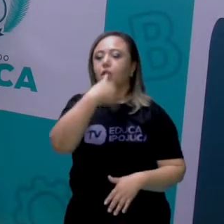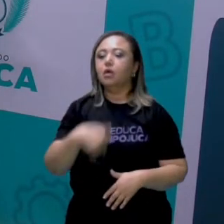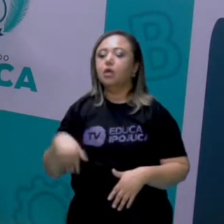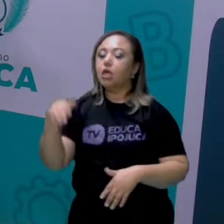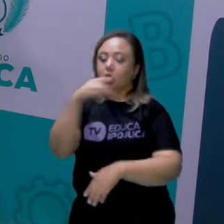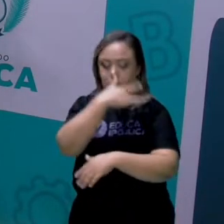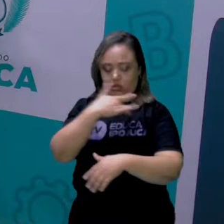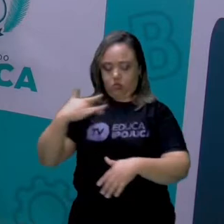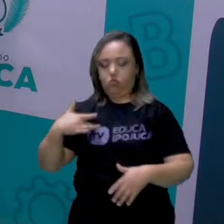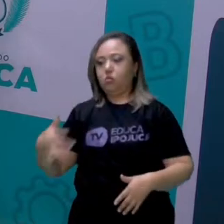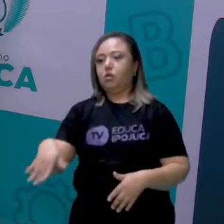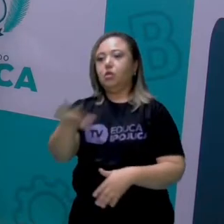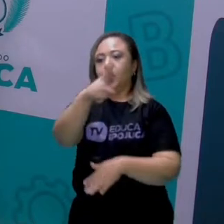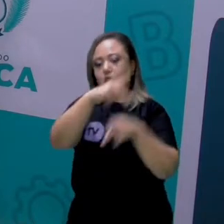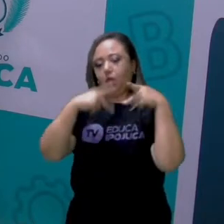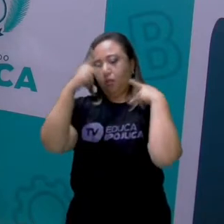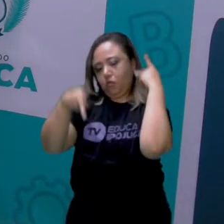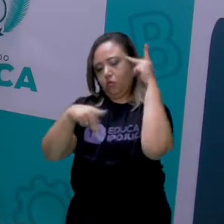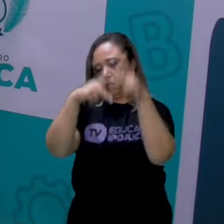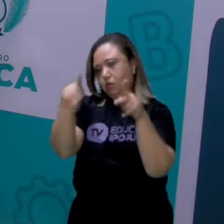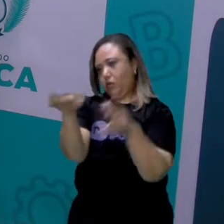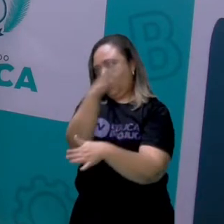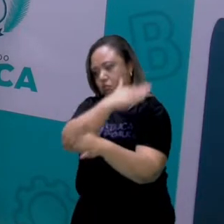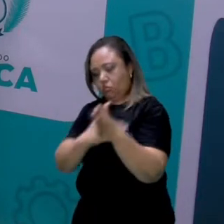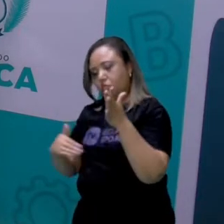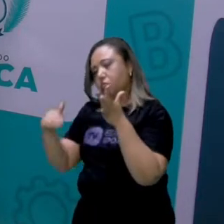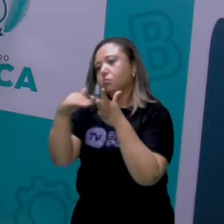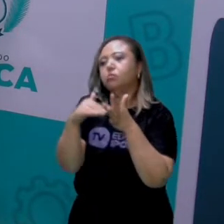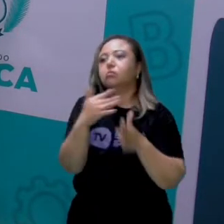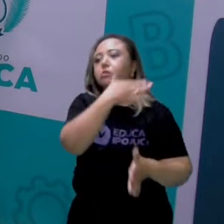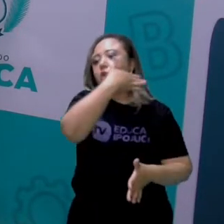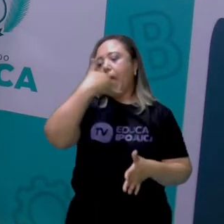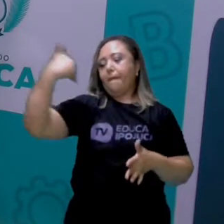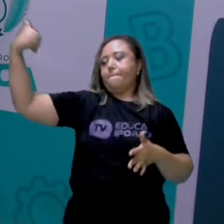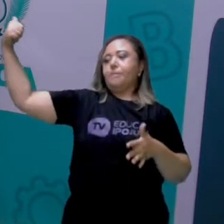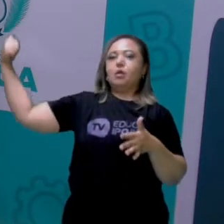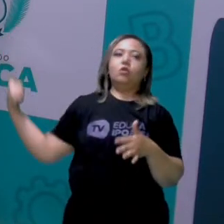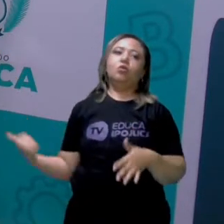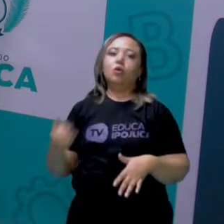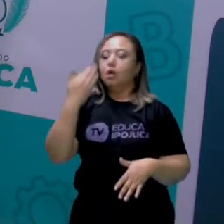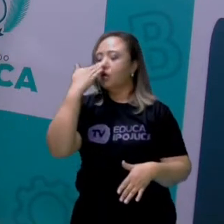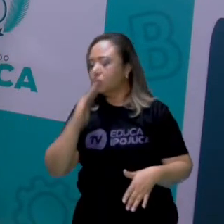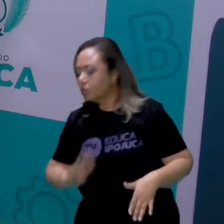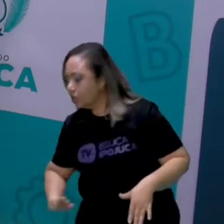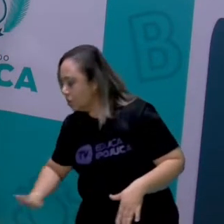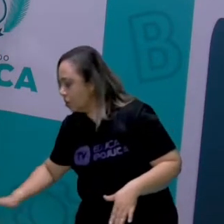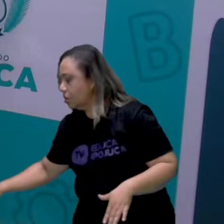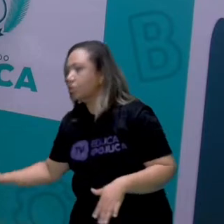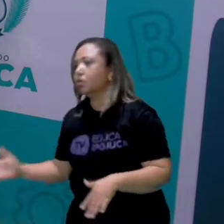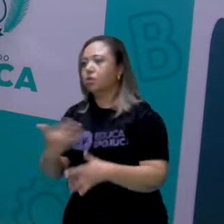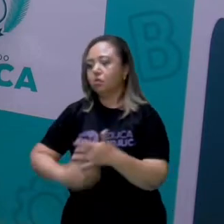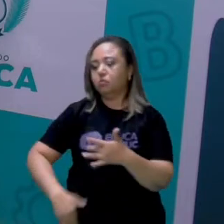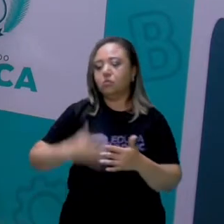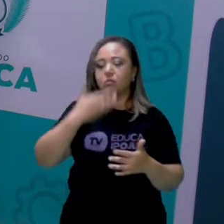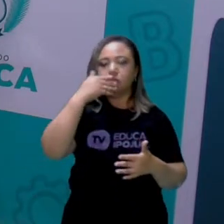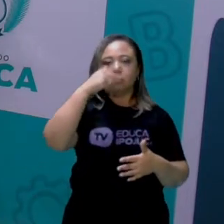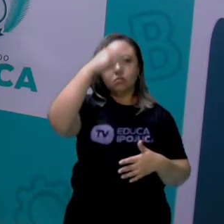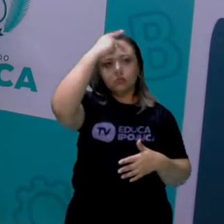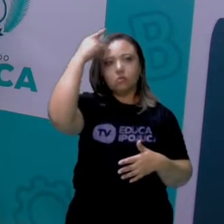saúde da população como um todo, desde as crianças até as pessoas já